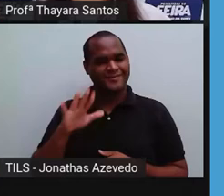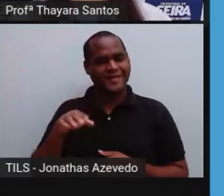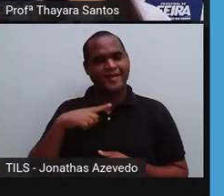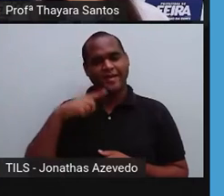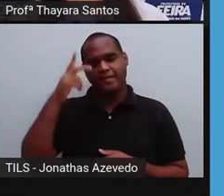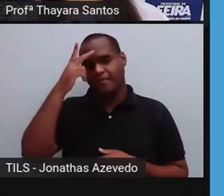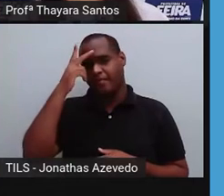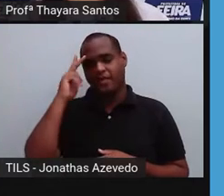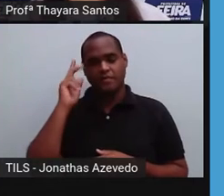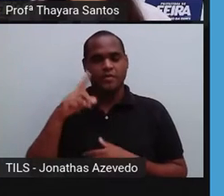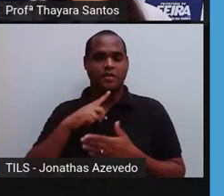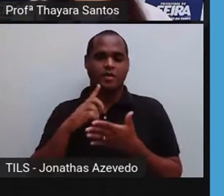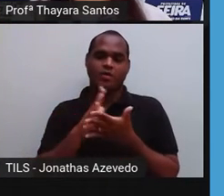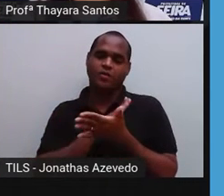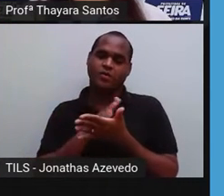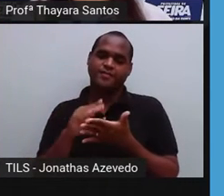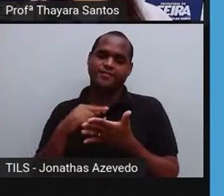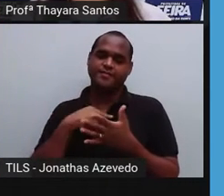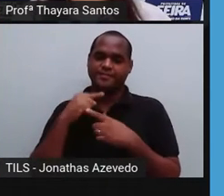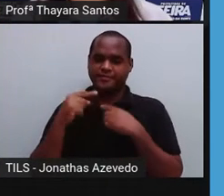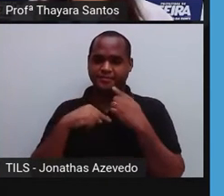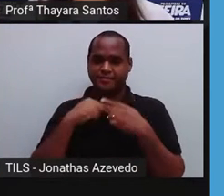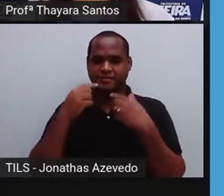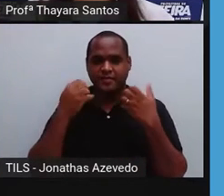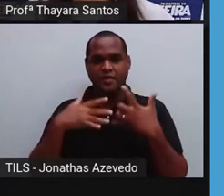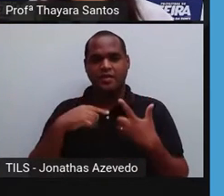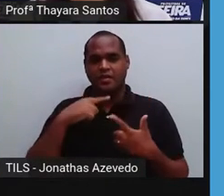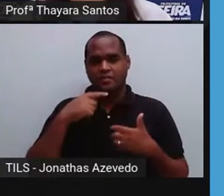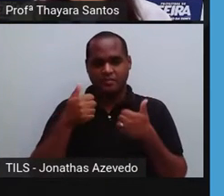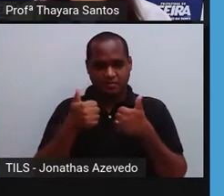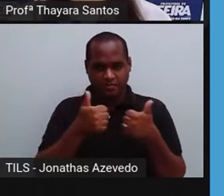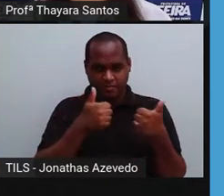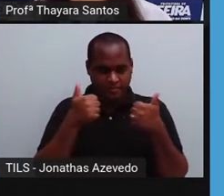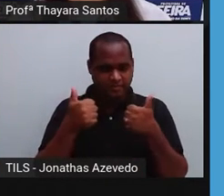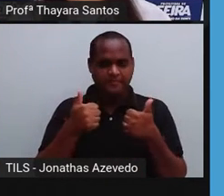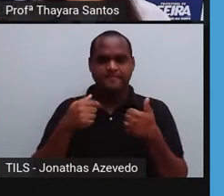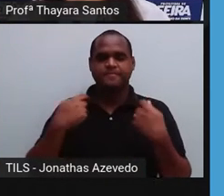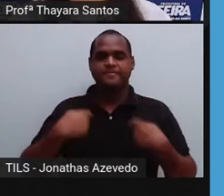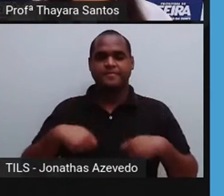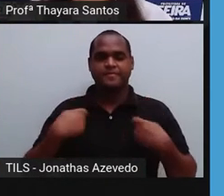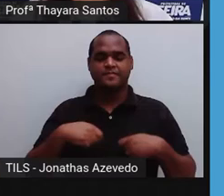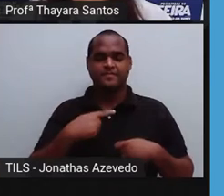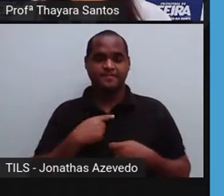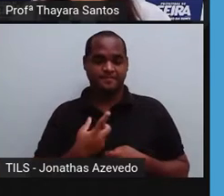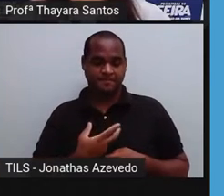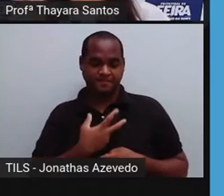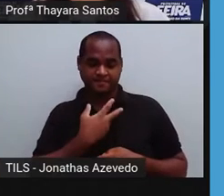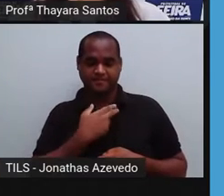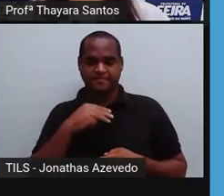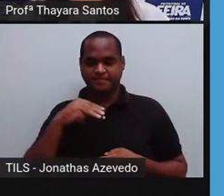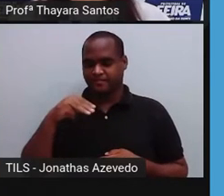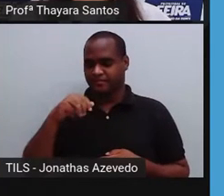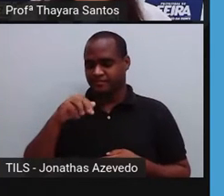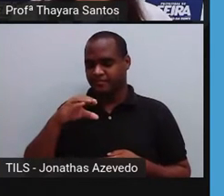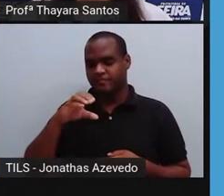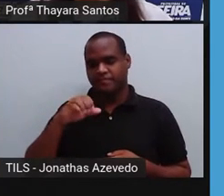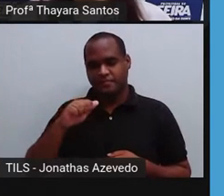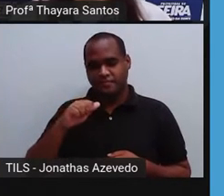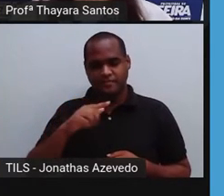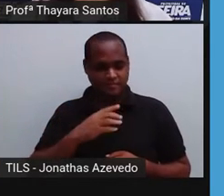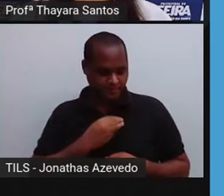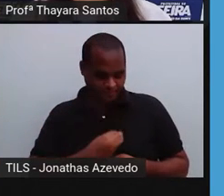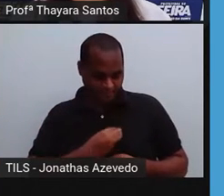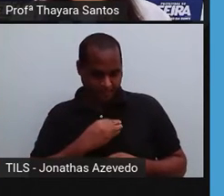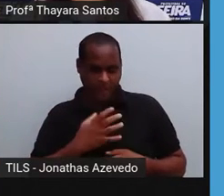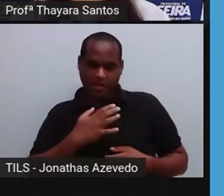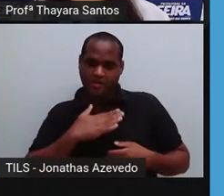pessoas que o nó sinoatrial delas não funciona corretamente, então elas têm que fazer uma cirurgia e colocar um marca-passo artificial